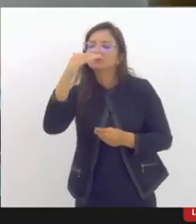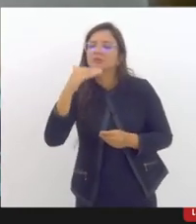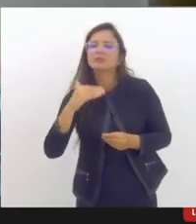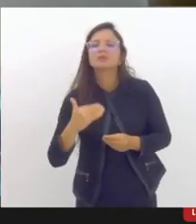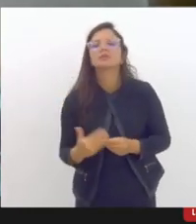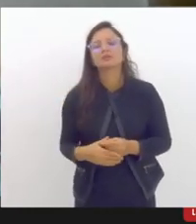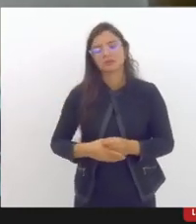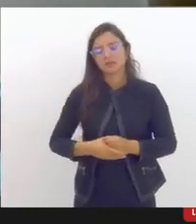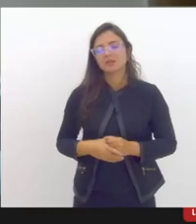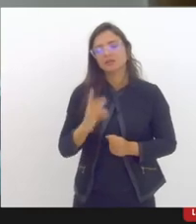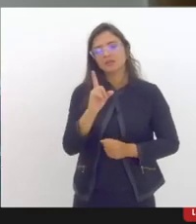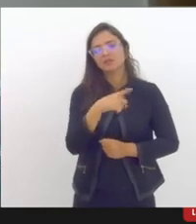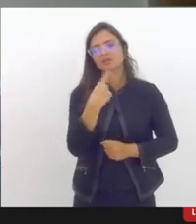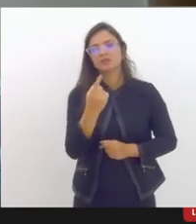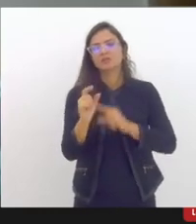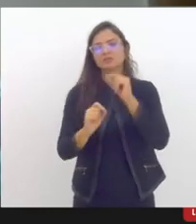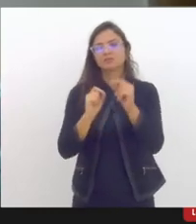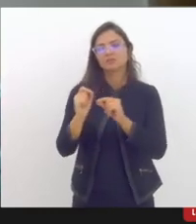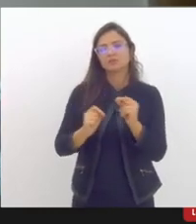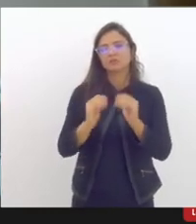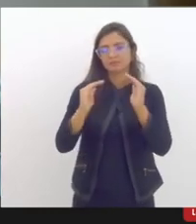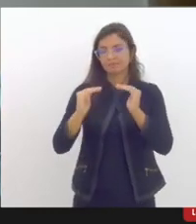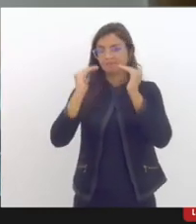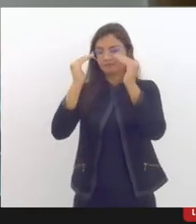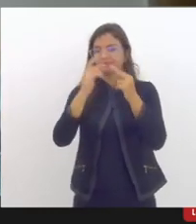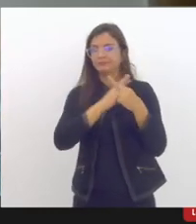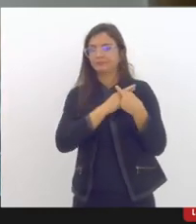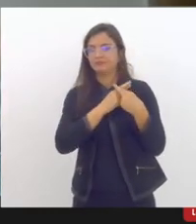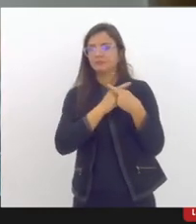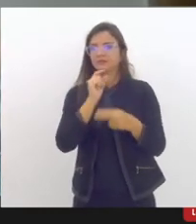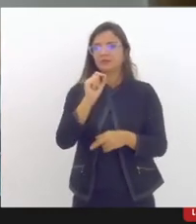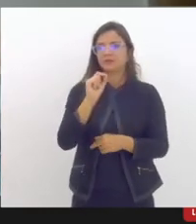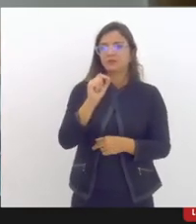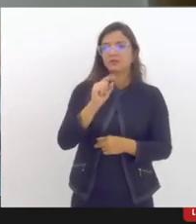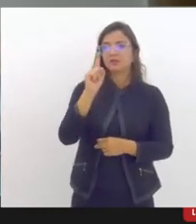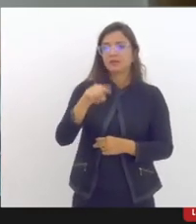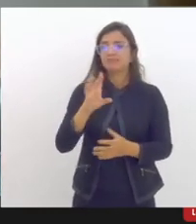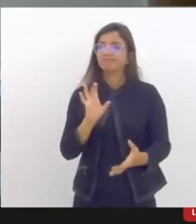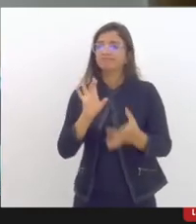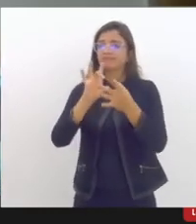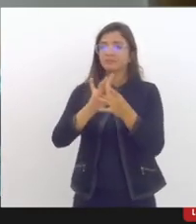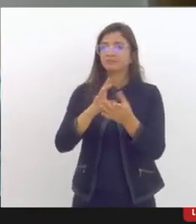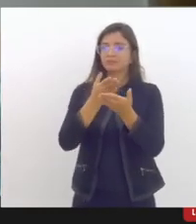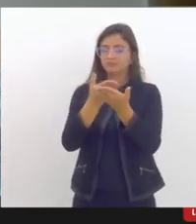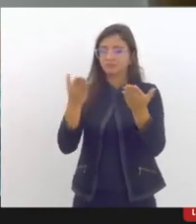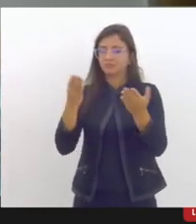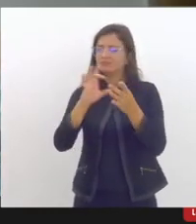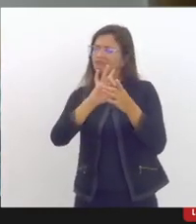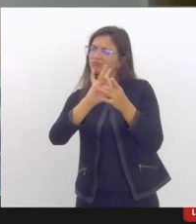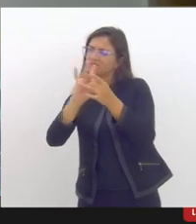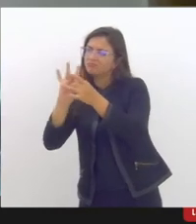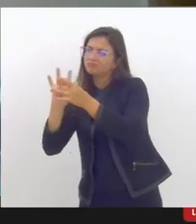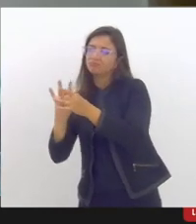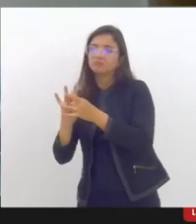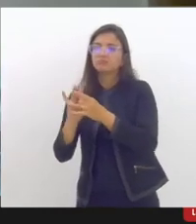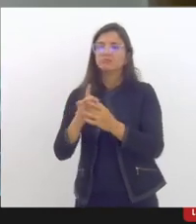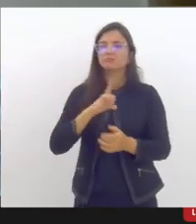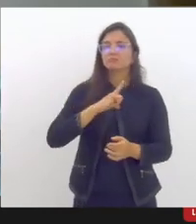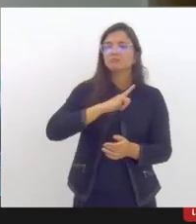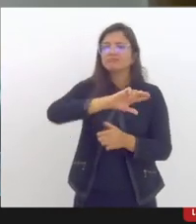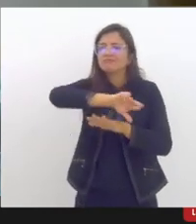parte, a gente atua... Superintendência de Projetos atua em parceria, como dito. Diversas